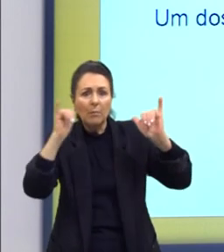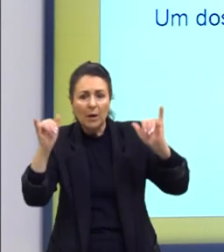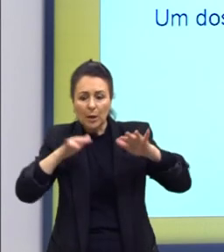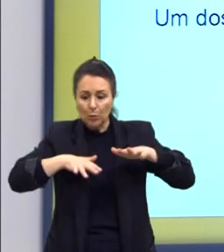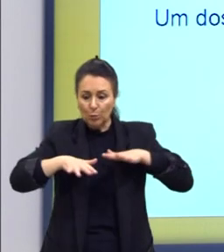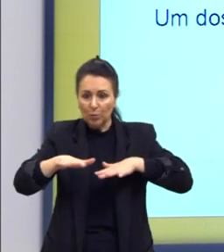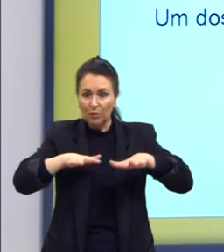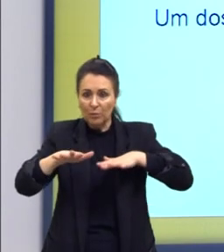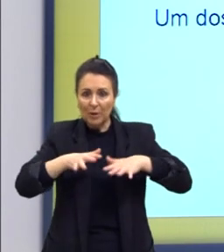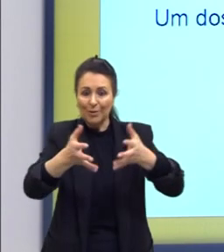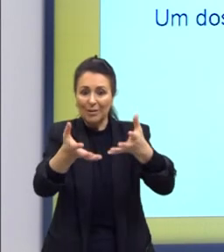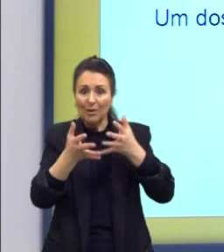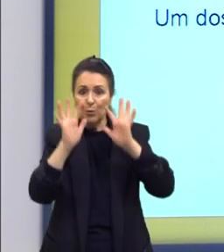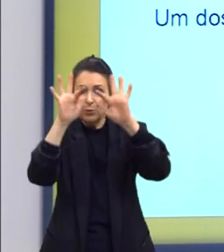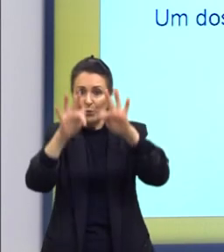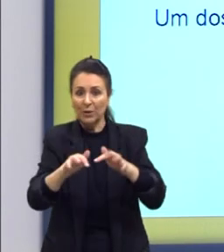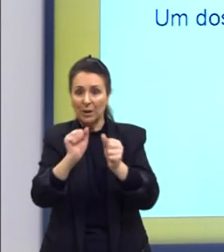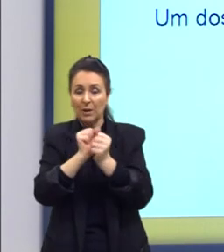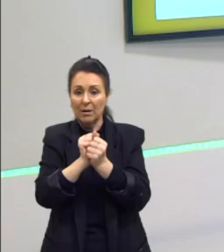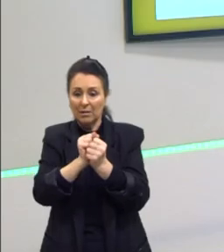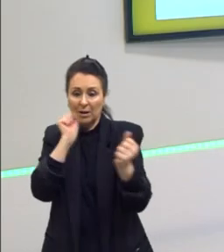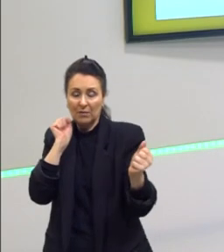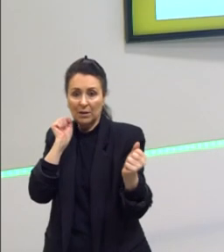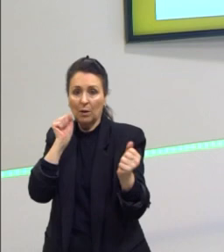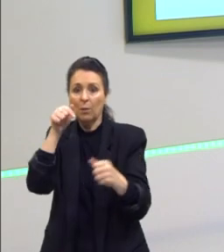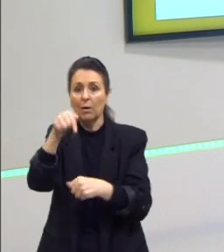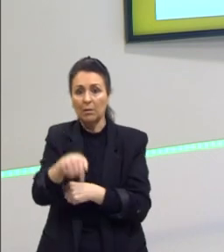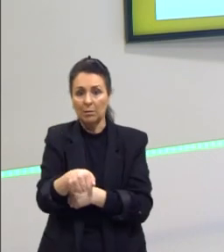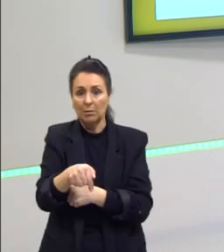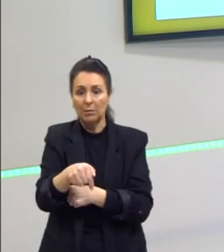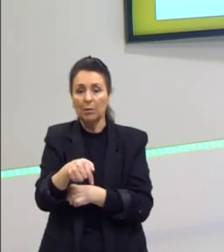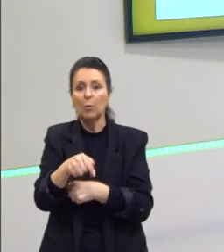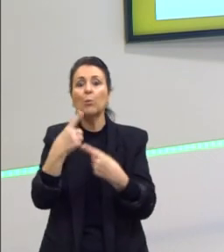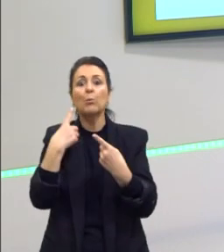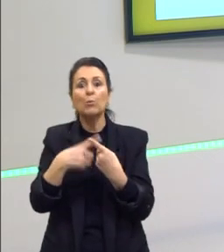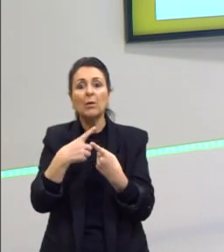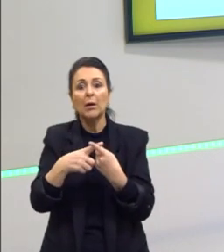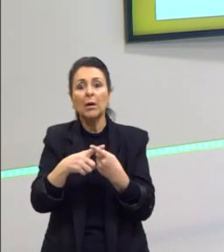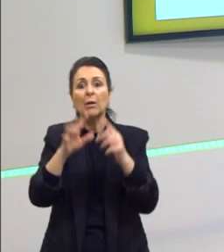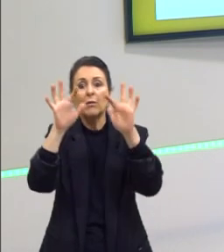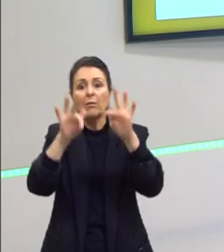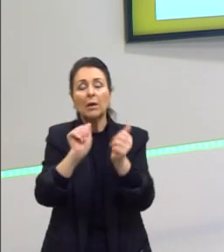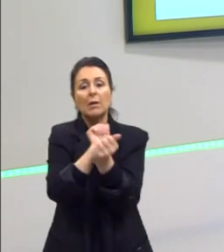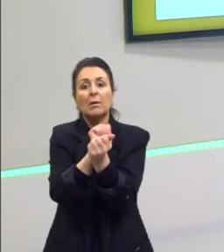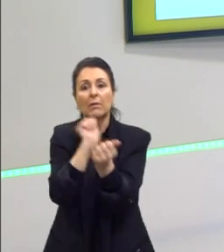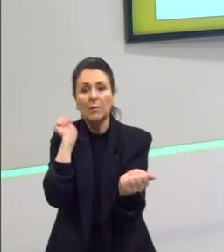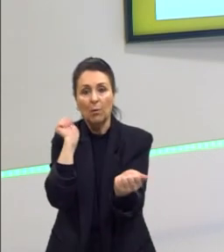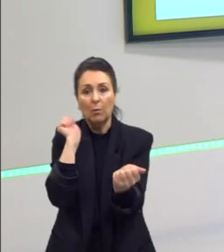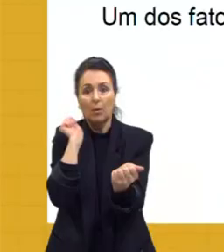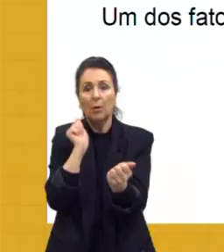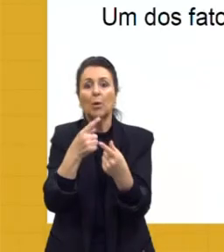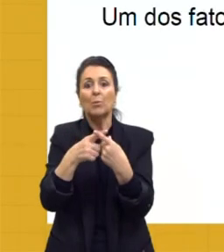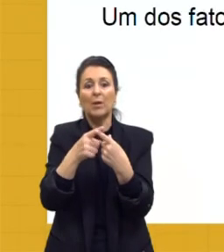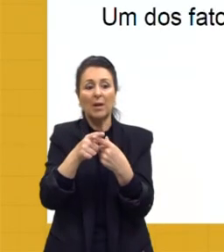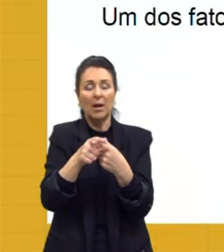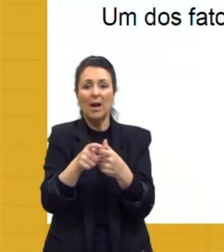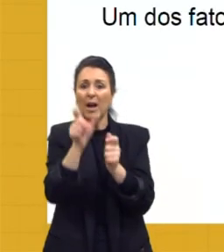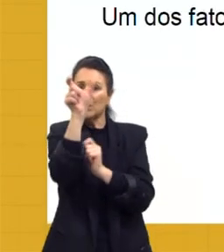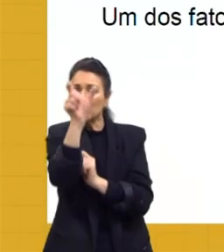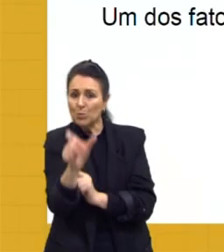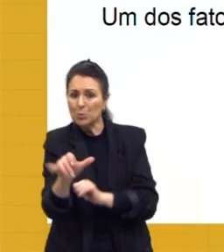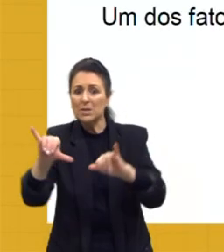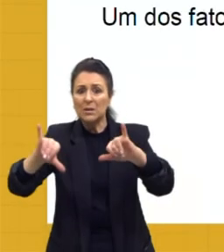realmente, o que levou a escravidão a terminar foi a insistência das pessoas escravizadas e dos seus